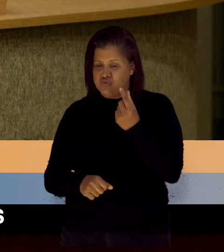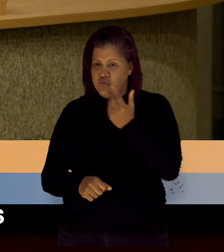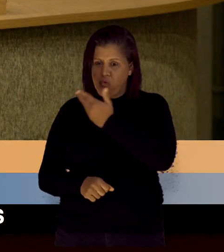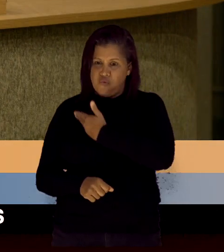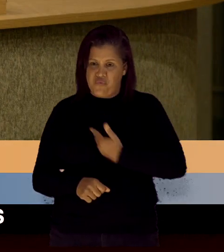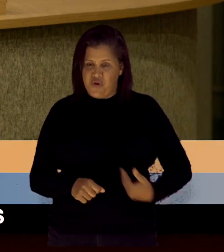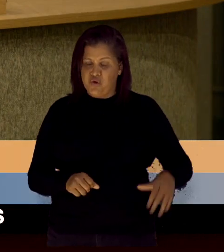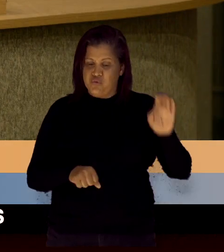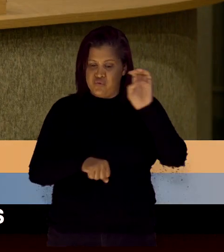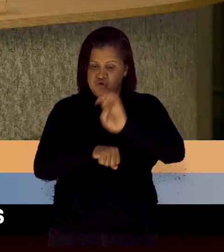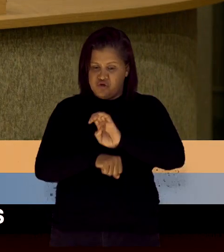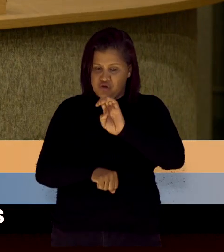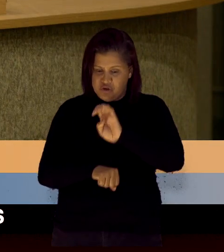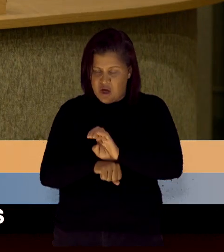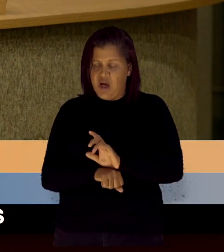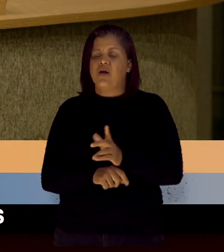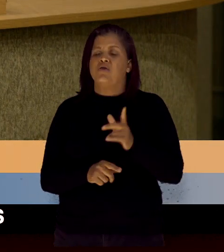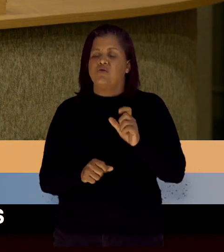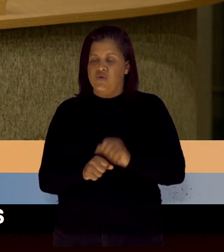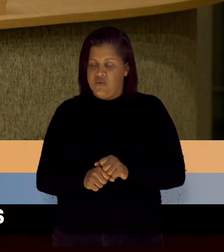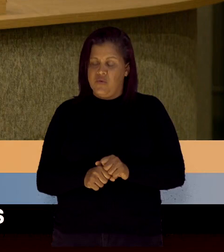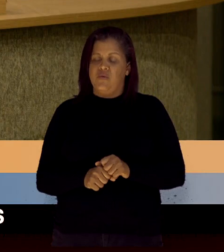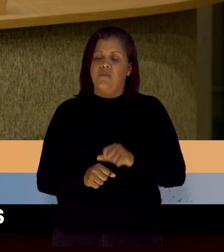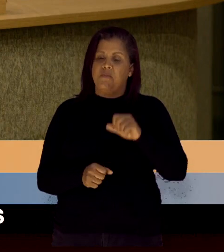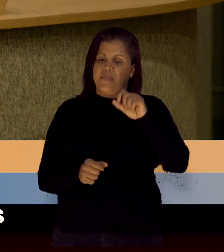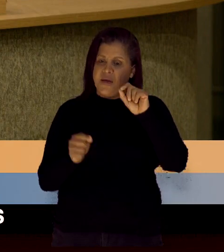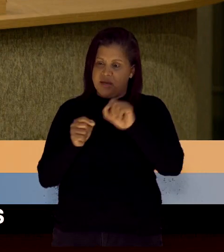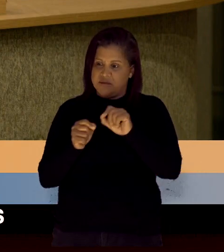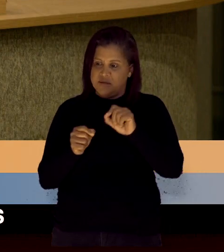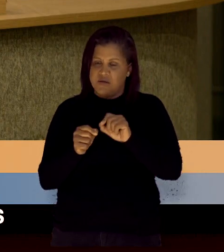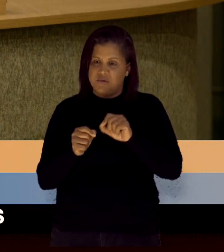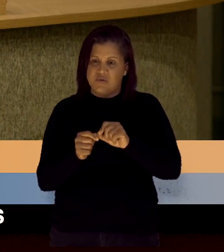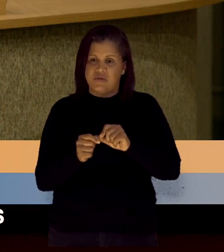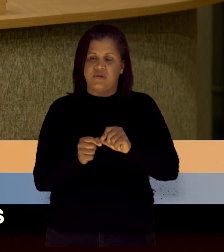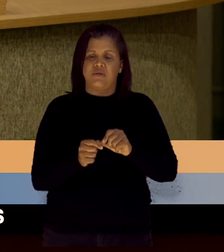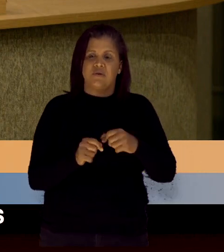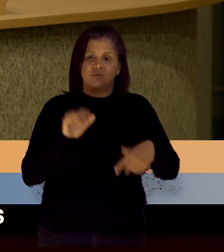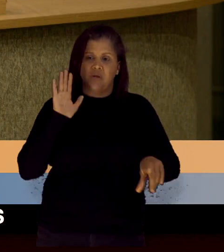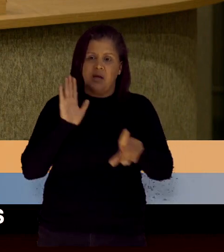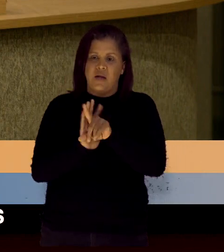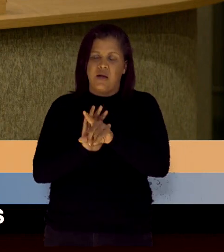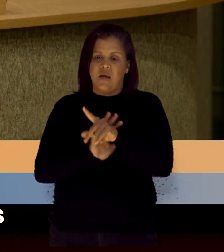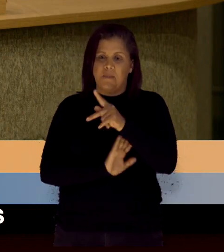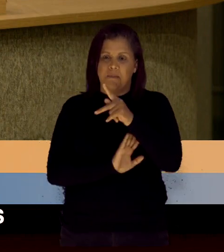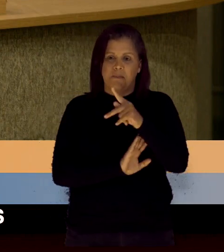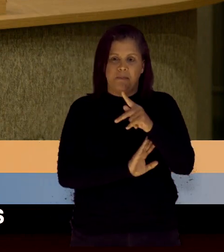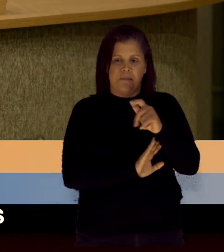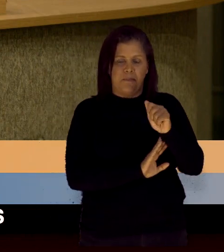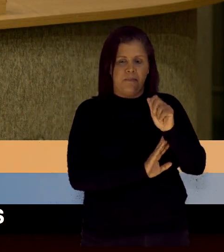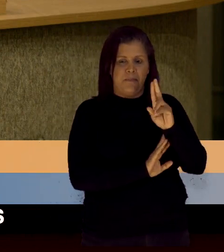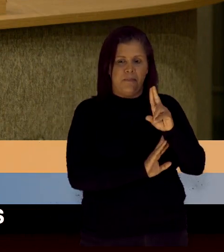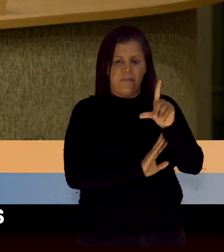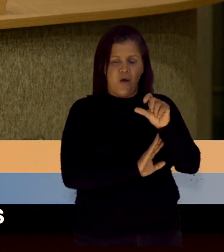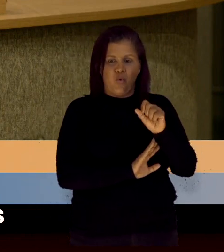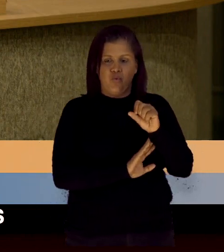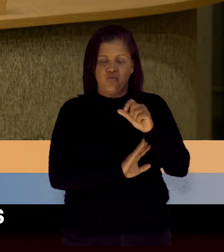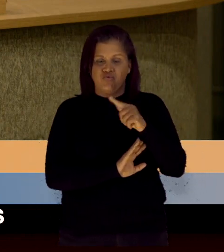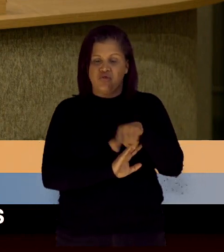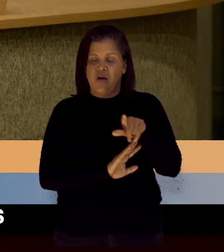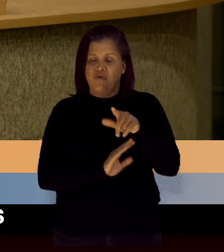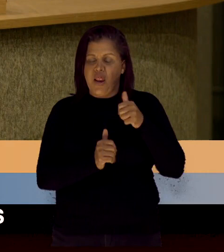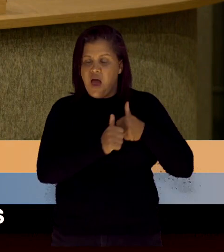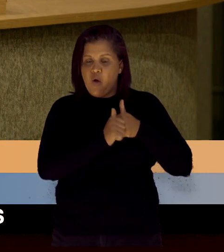governo do Estado para execução da lei Paulo Gustavo. Eu acompanho o FIG desde a minha